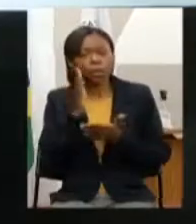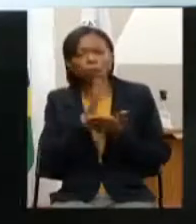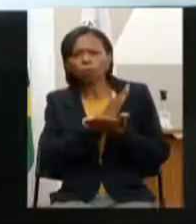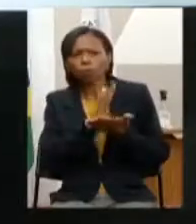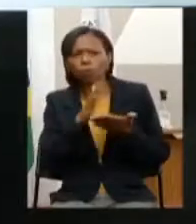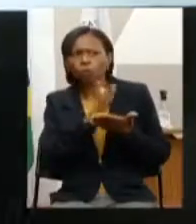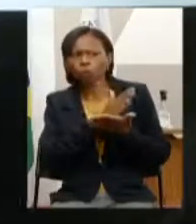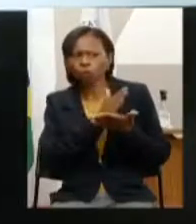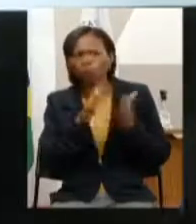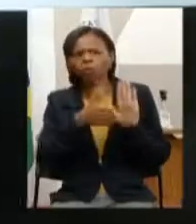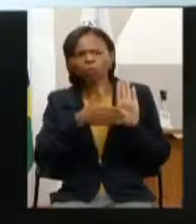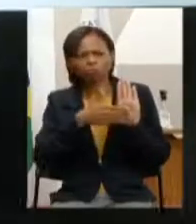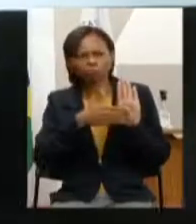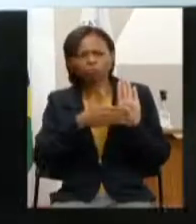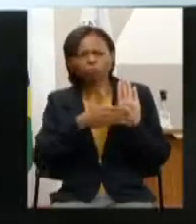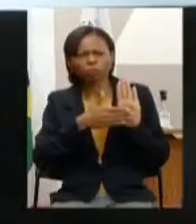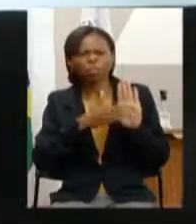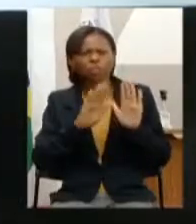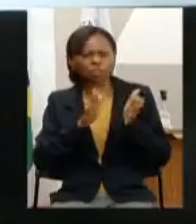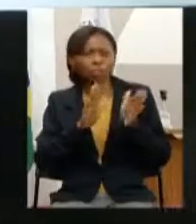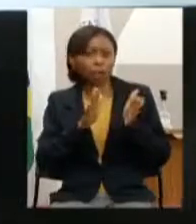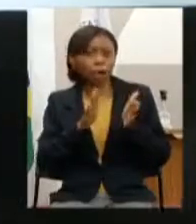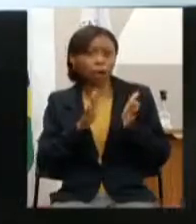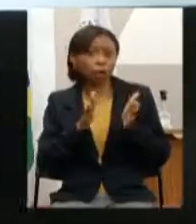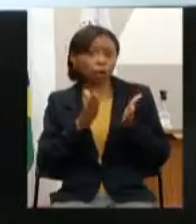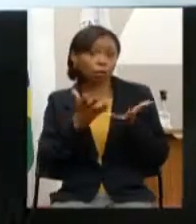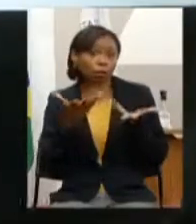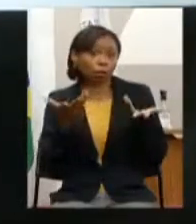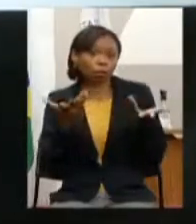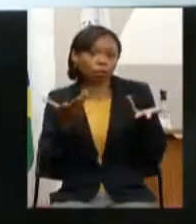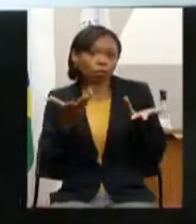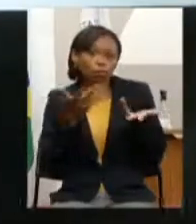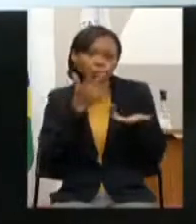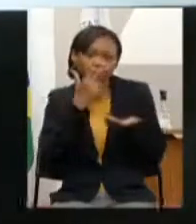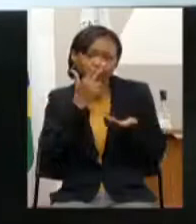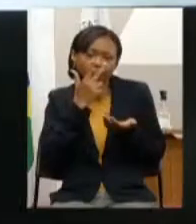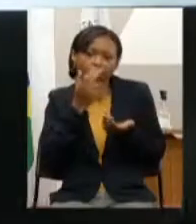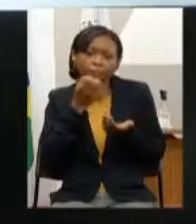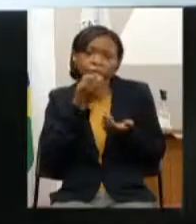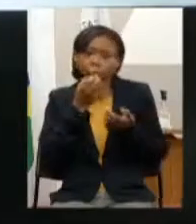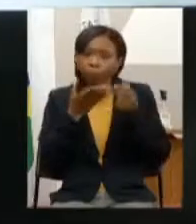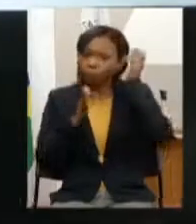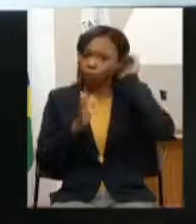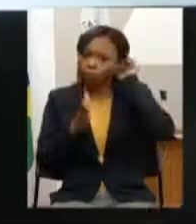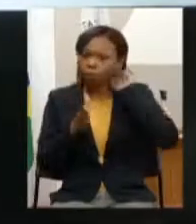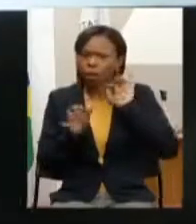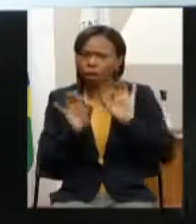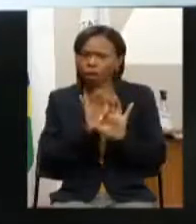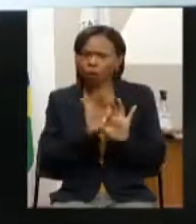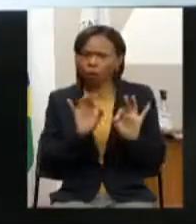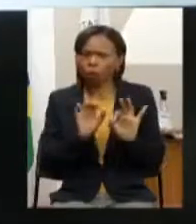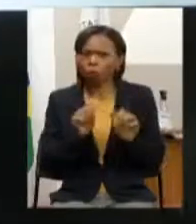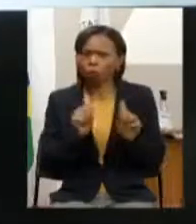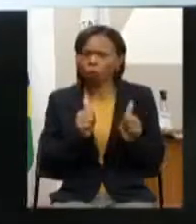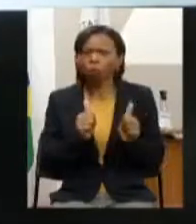gente tem algum tipo de empreendimento até legal toda a questão relacionada pessoal nem sempre a gente tem